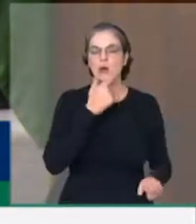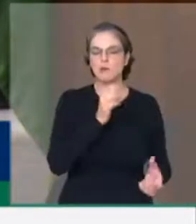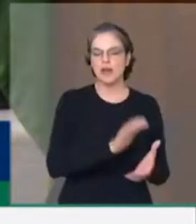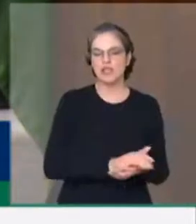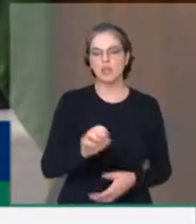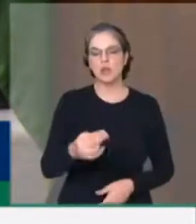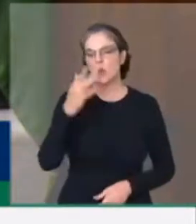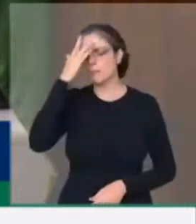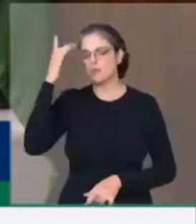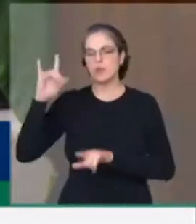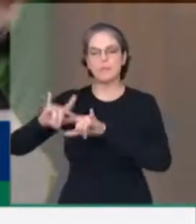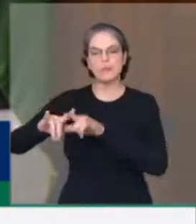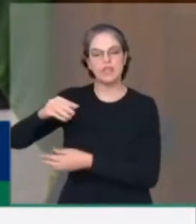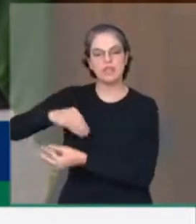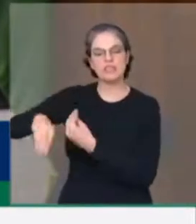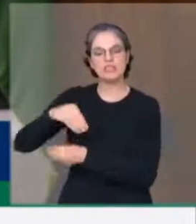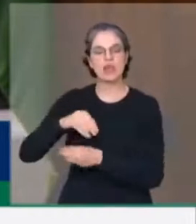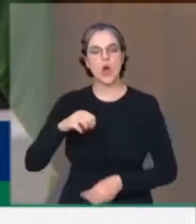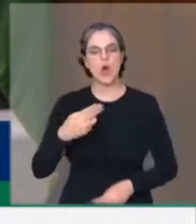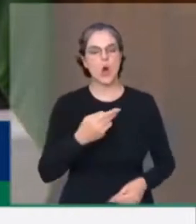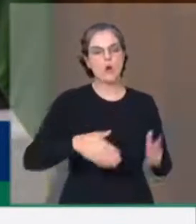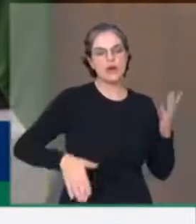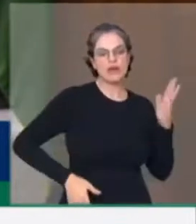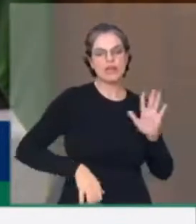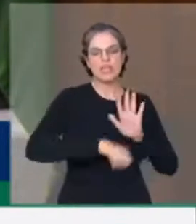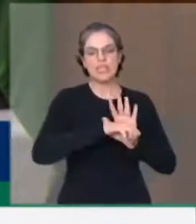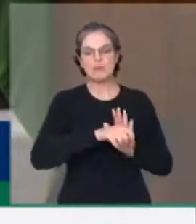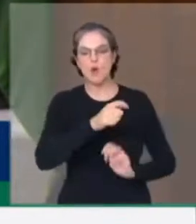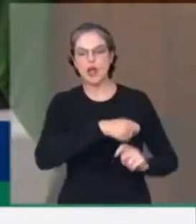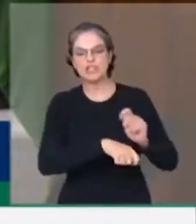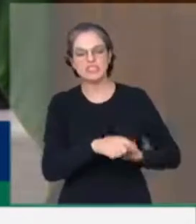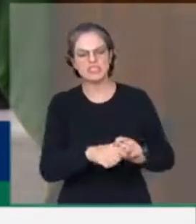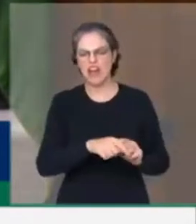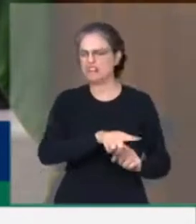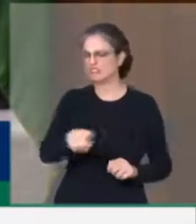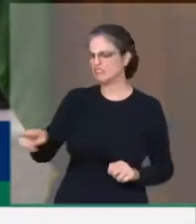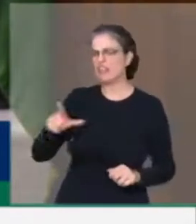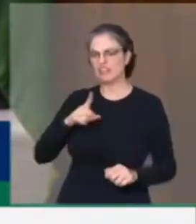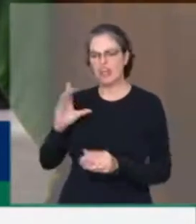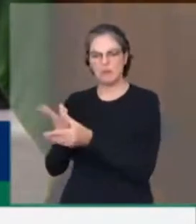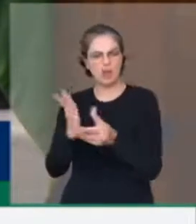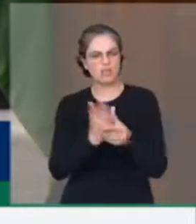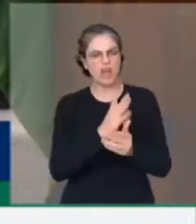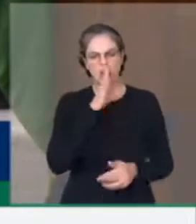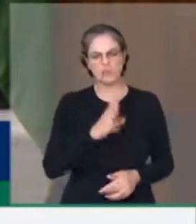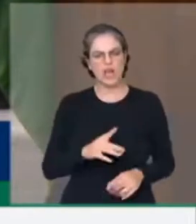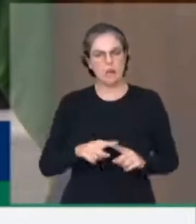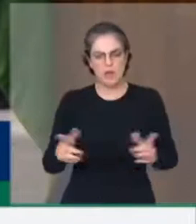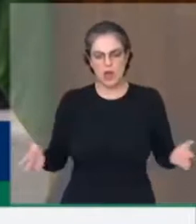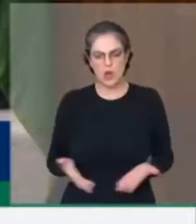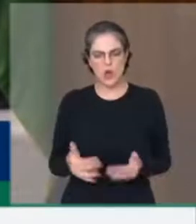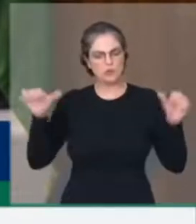pessoas envolvidas com o crime organizado, pessoas, meus amigos e minhas amigas. Hoje o Brasil vive esse caos